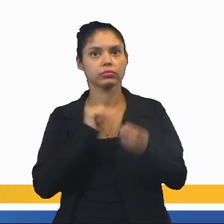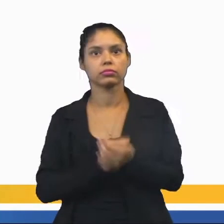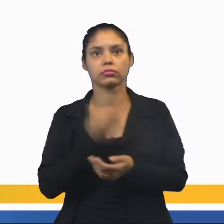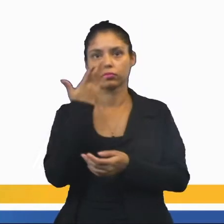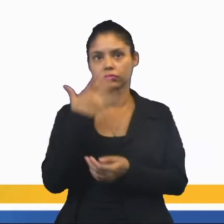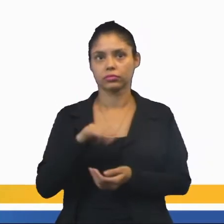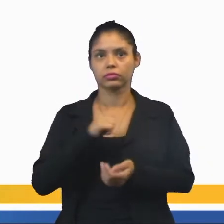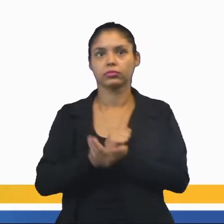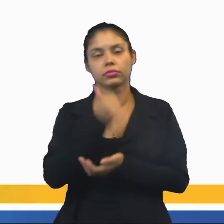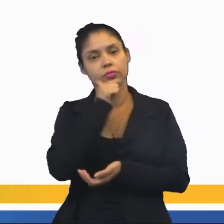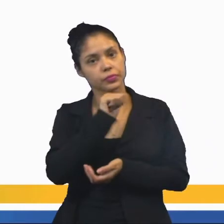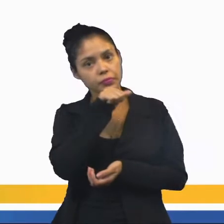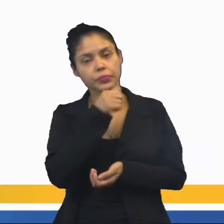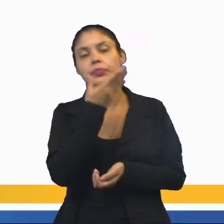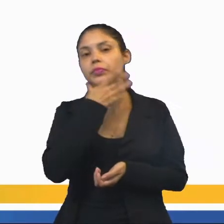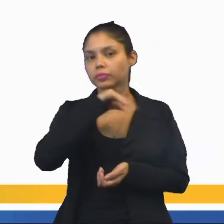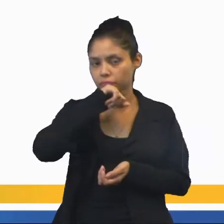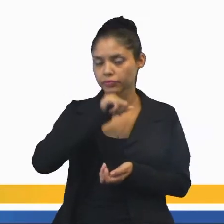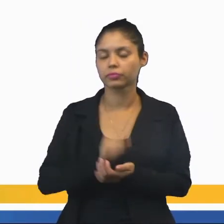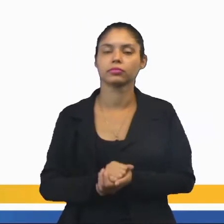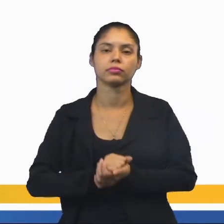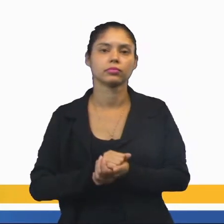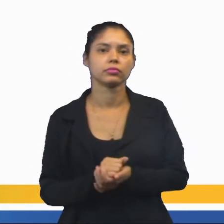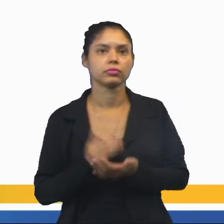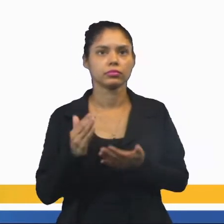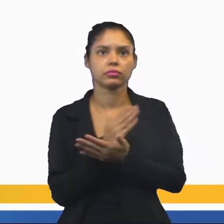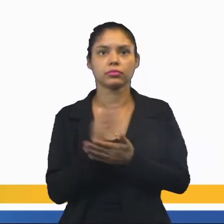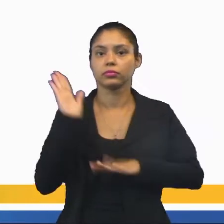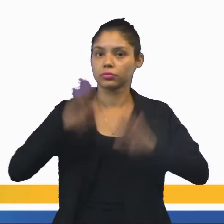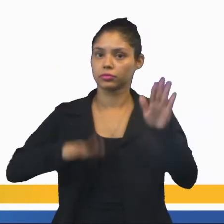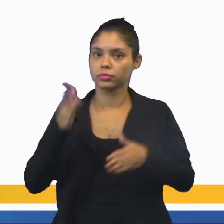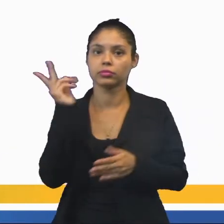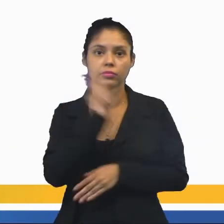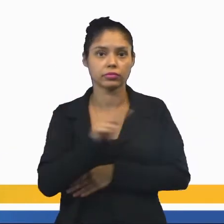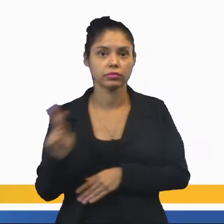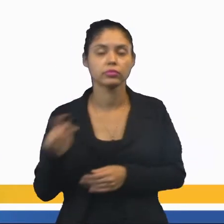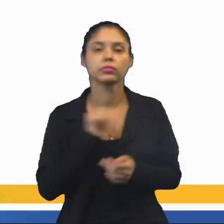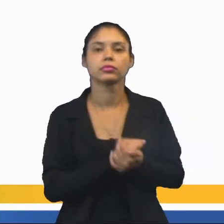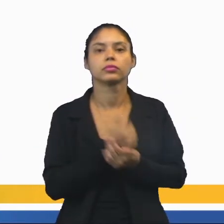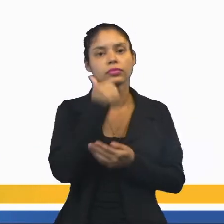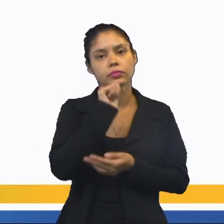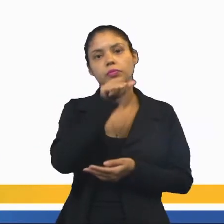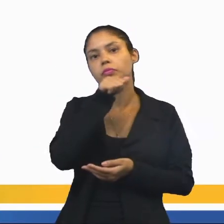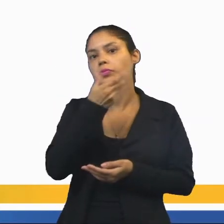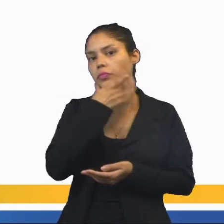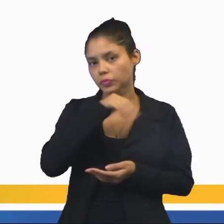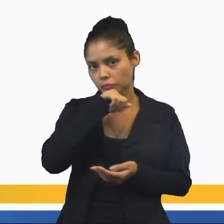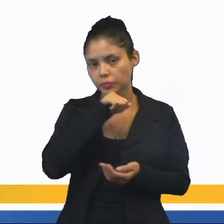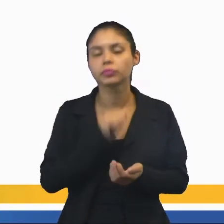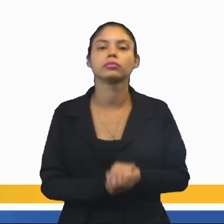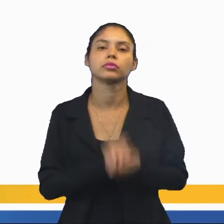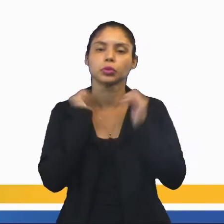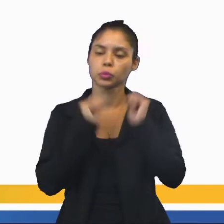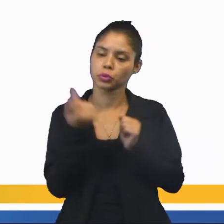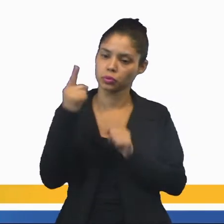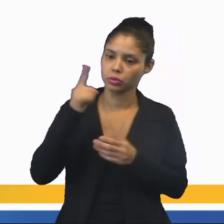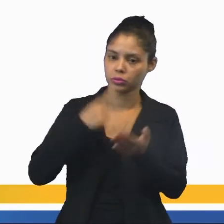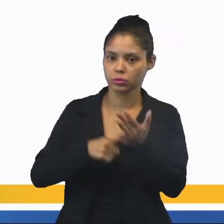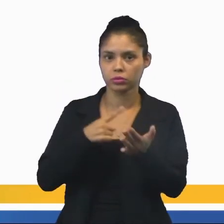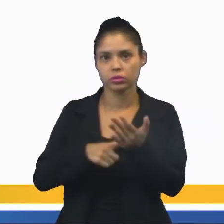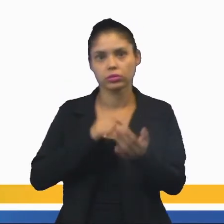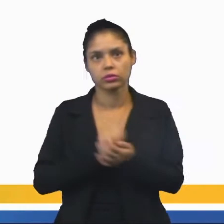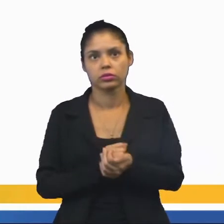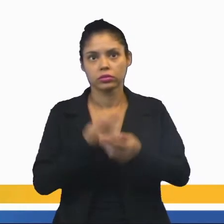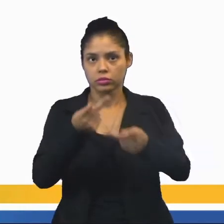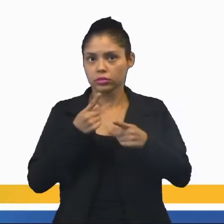fala com seu pai, fala com alguém. Às vezes o professor, até com autorização do pai e da mãe da escola, pode um dia marcar, ou